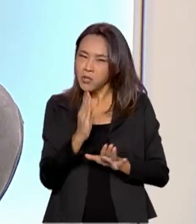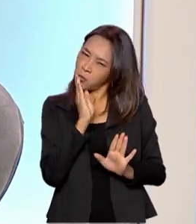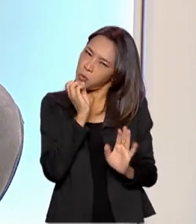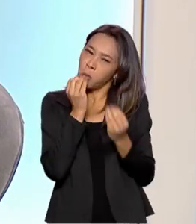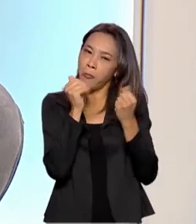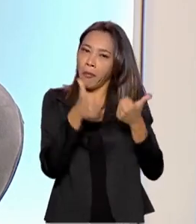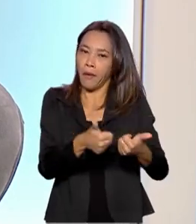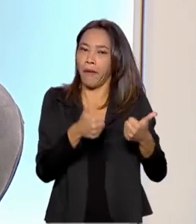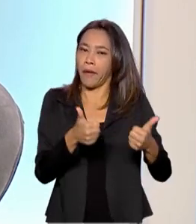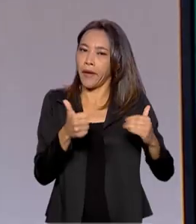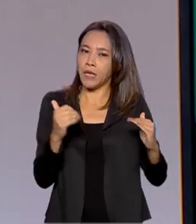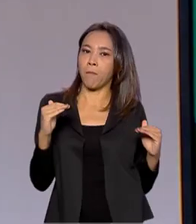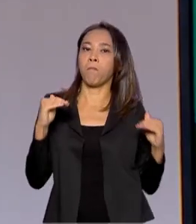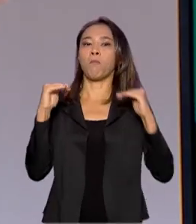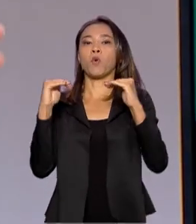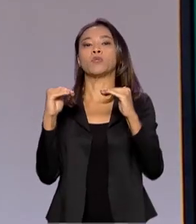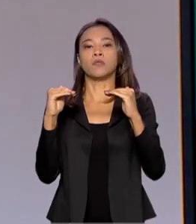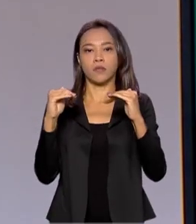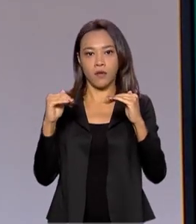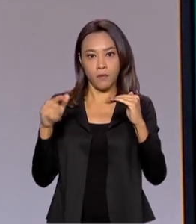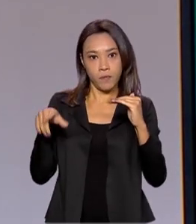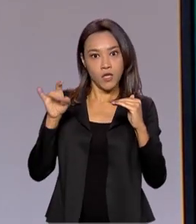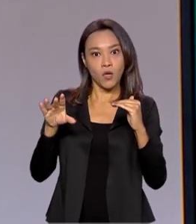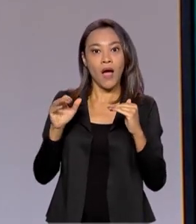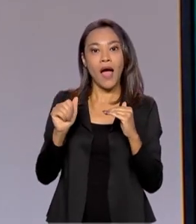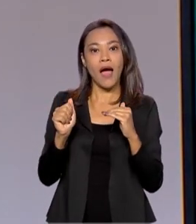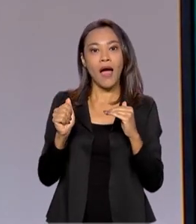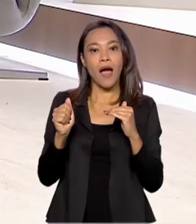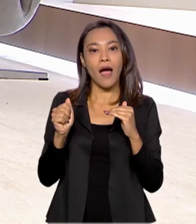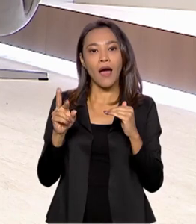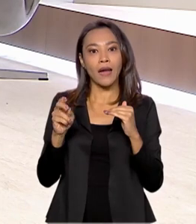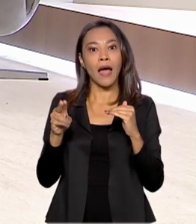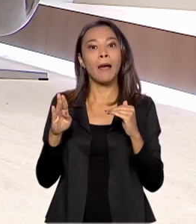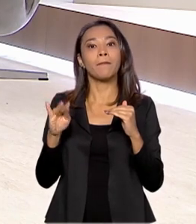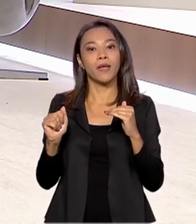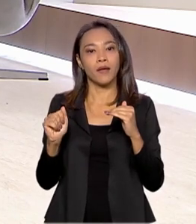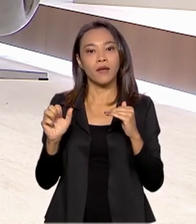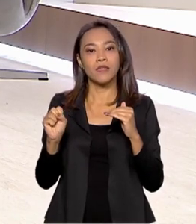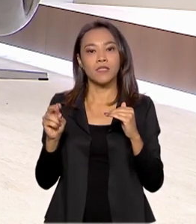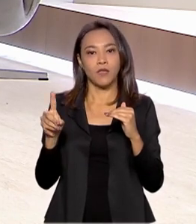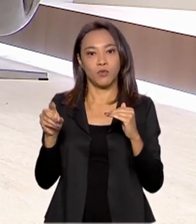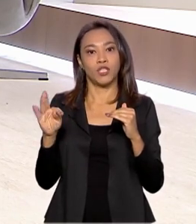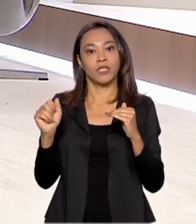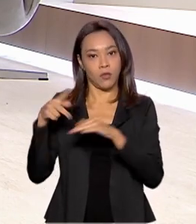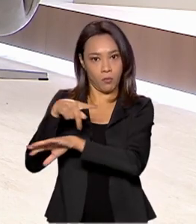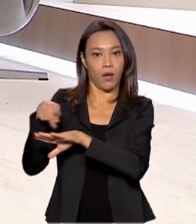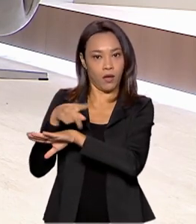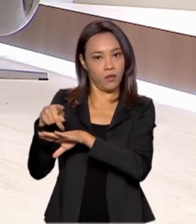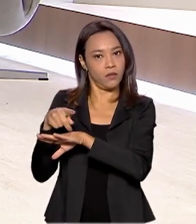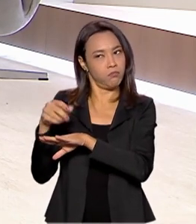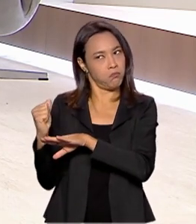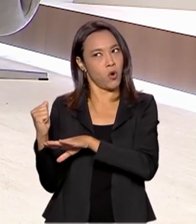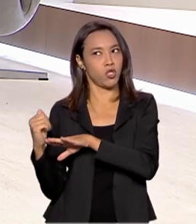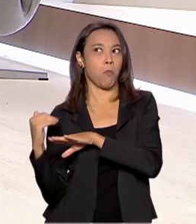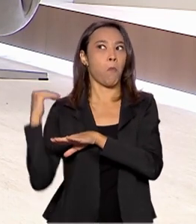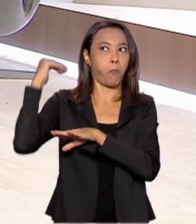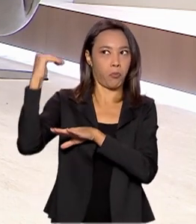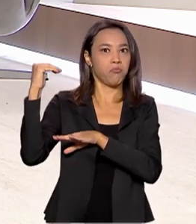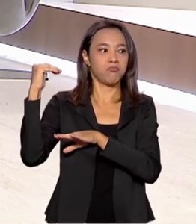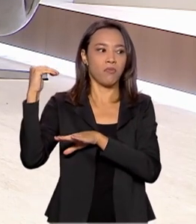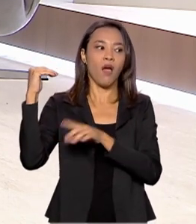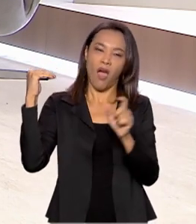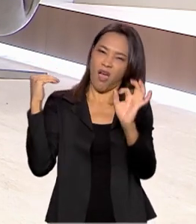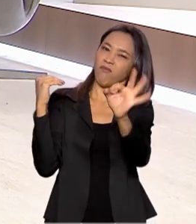posicionado. Talvez só a Arábia Saudita tenha essa capacidade, né? De aumentar dessa forma, né? Hoje em dia, né? É verdade, verdade.